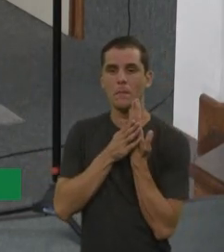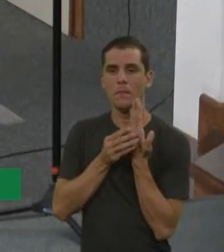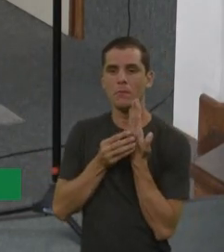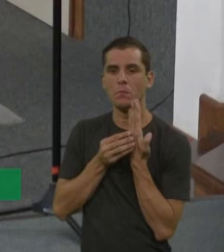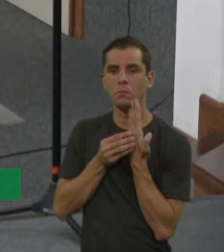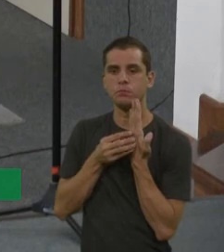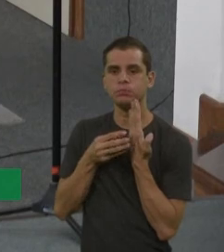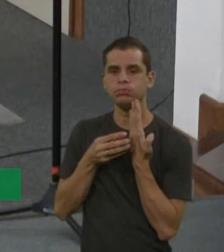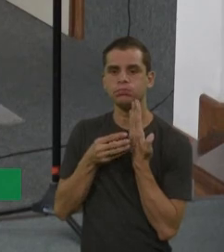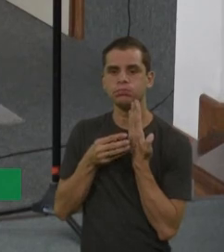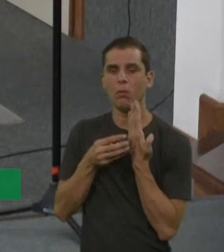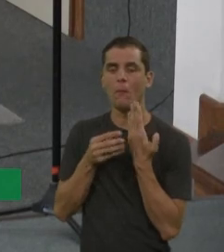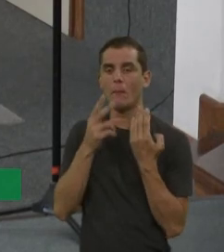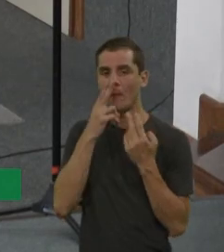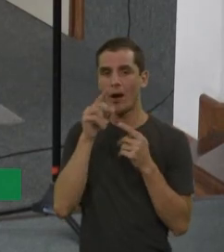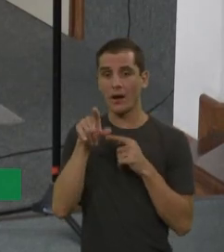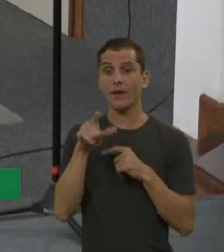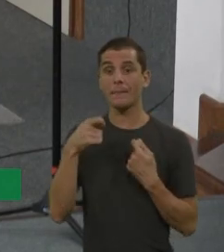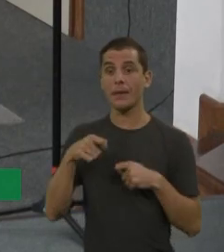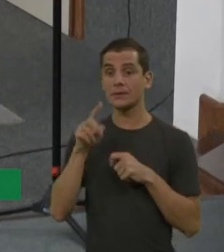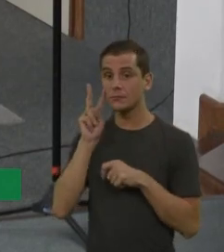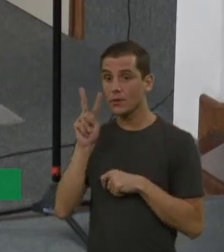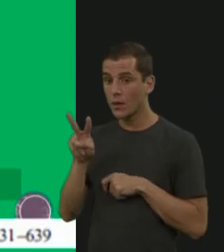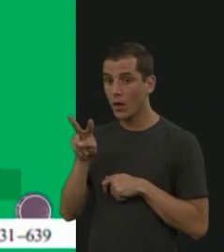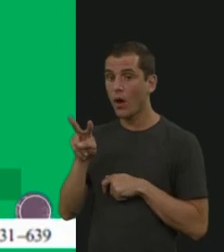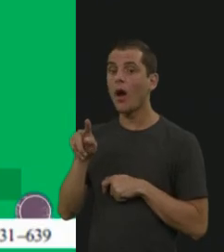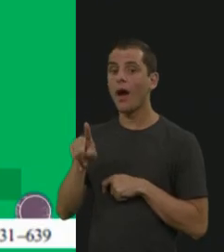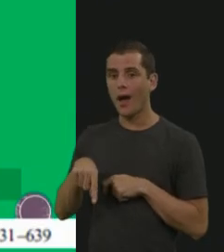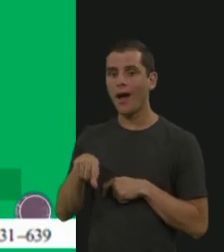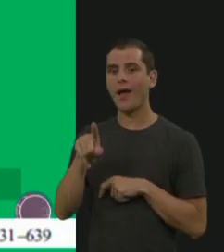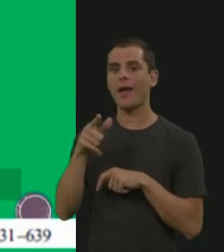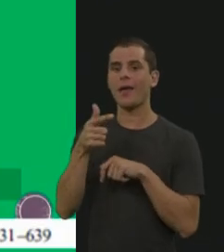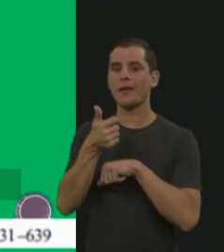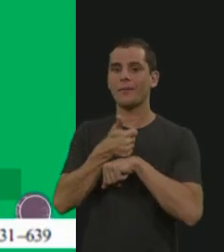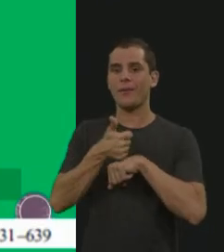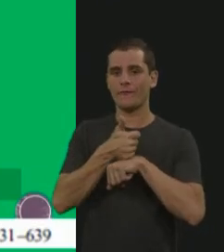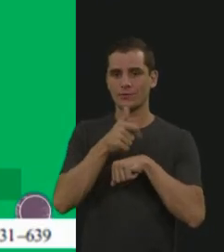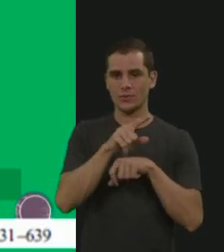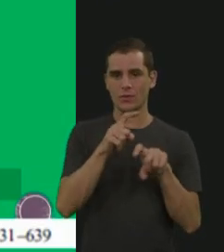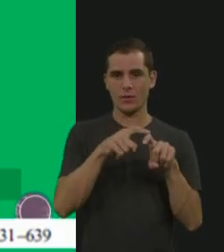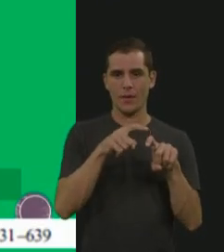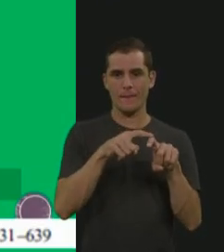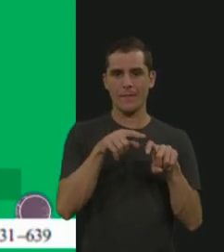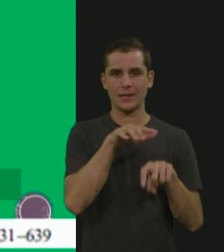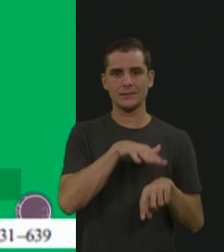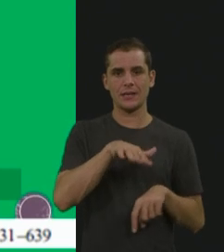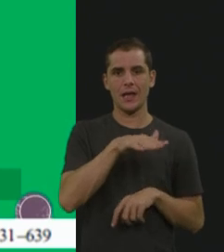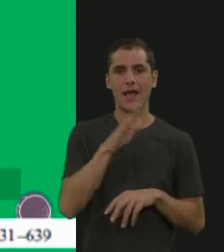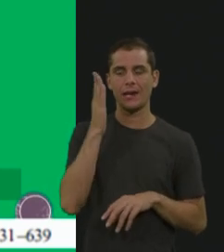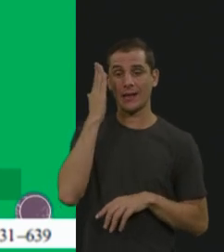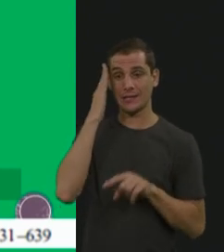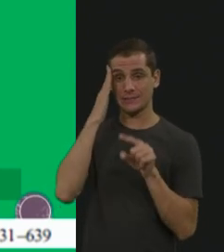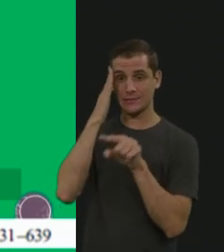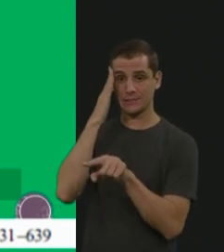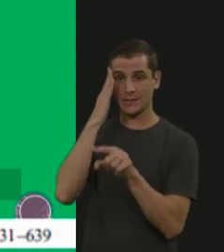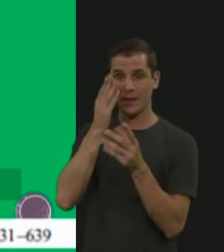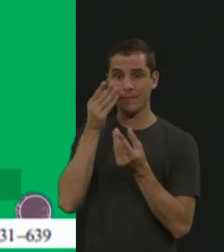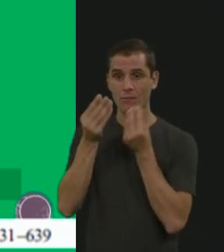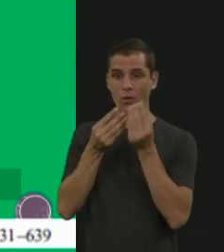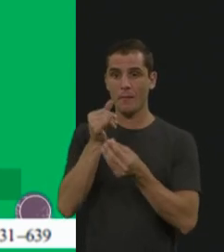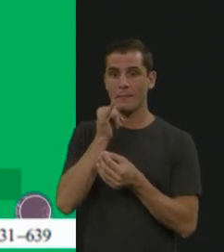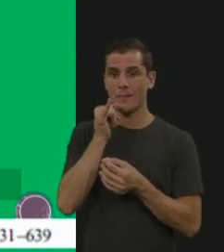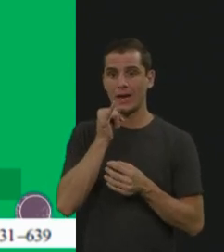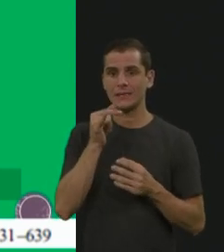quê? Porque tem um olhar do especialista, né? Então, assim, isso, a gente daí faz o raio-x e vê esses corpos aqui mais gordinhos,